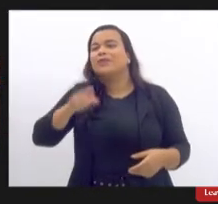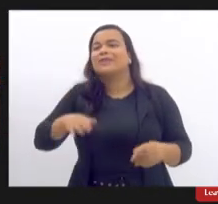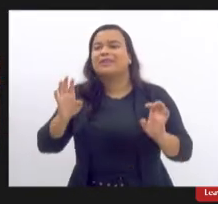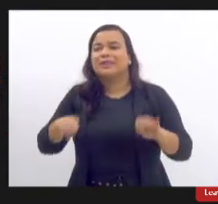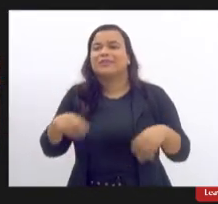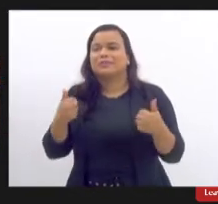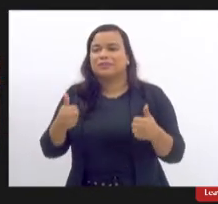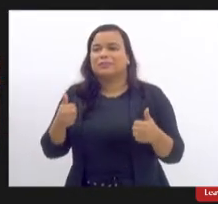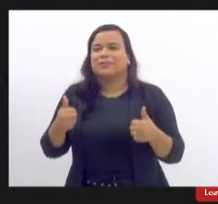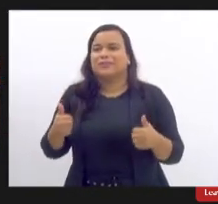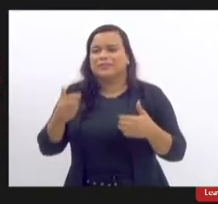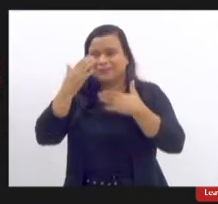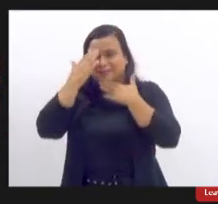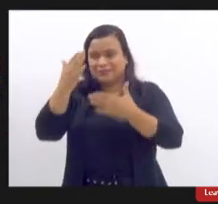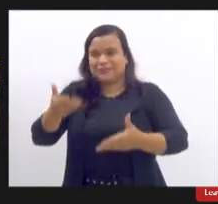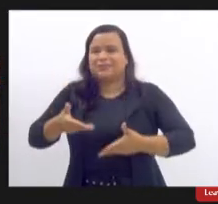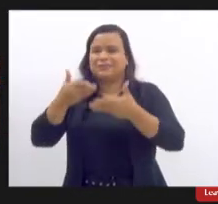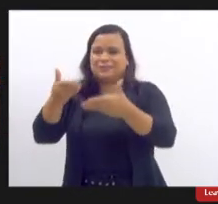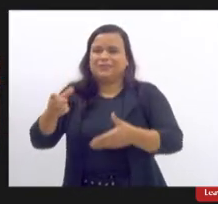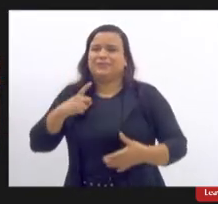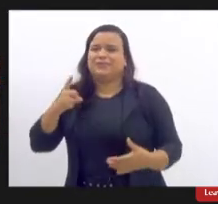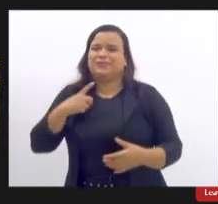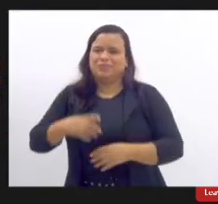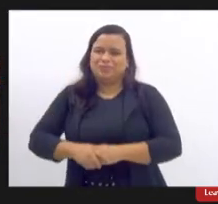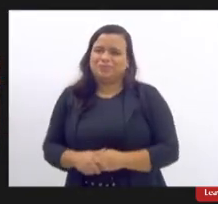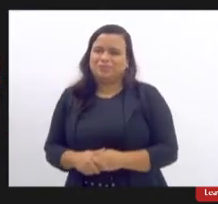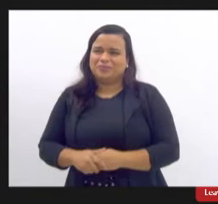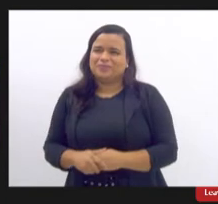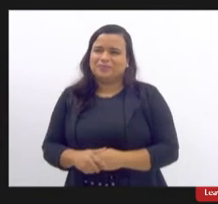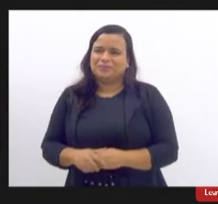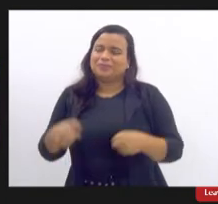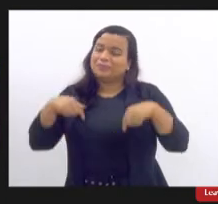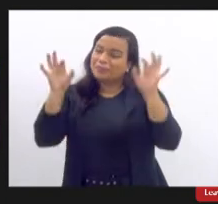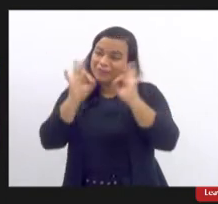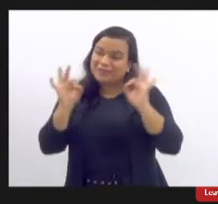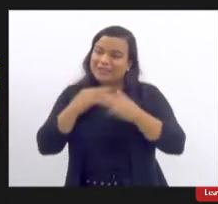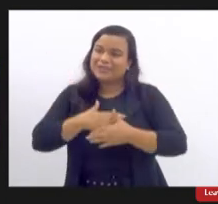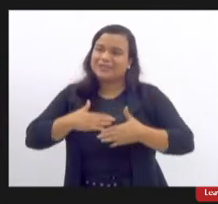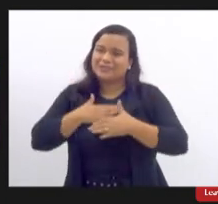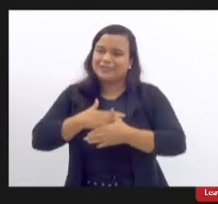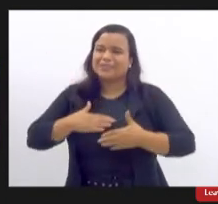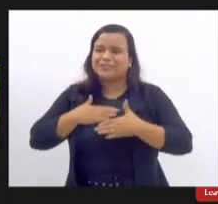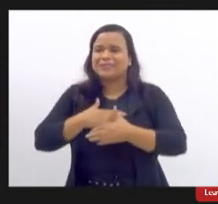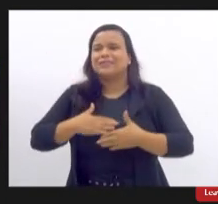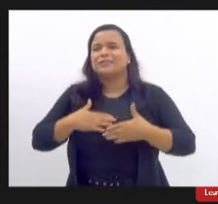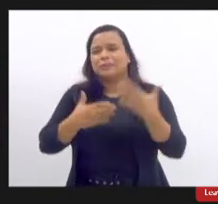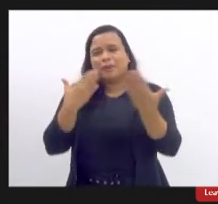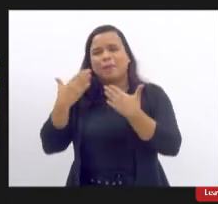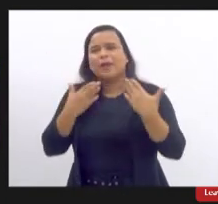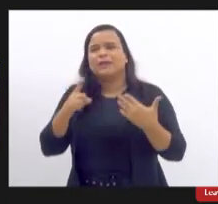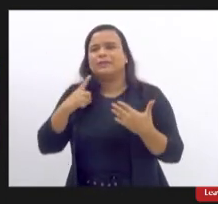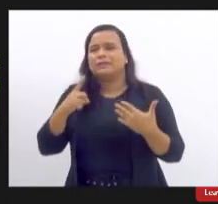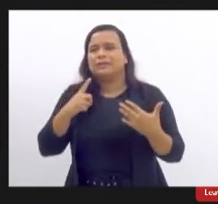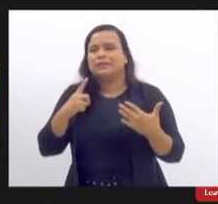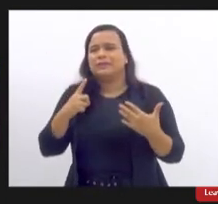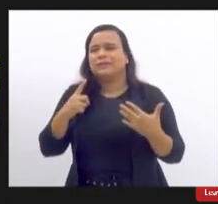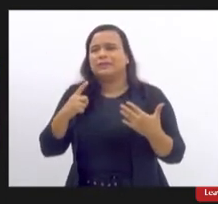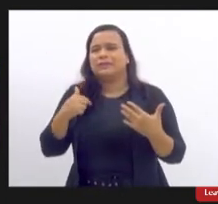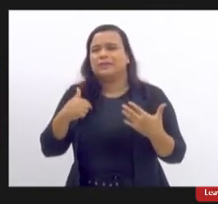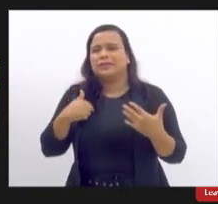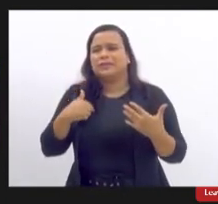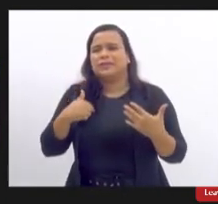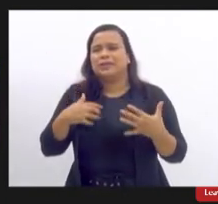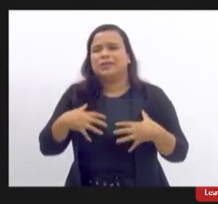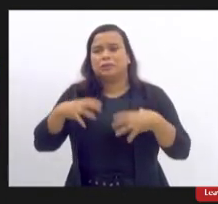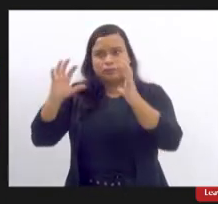eu agradeço pelo convite sinto muito honrada de estar participando desse debate aqui eu fiz o meu explante há dois anos